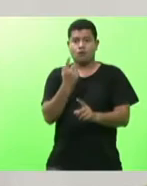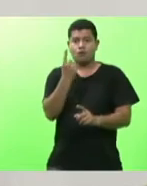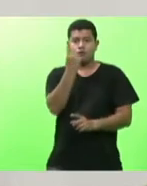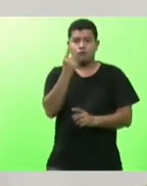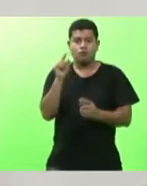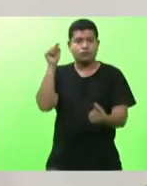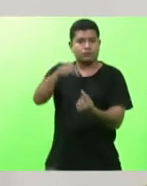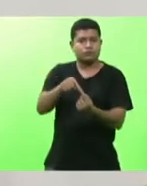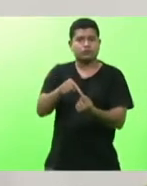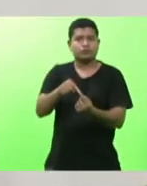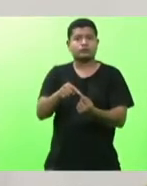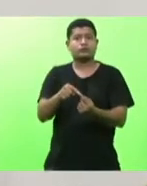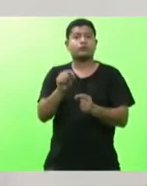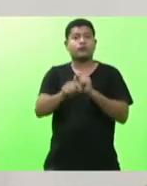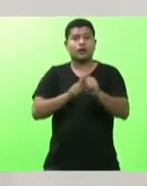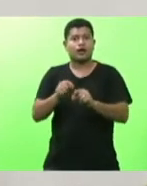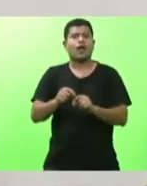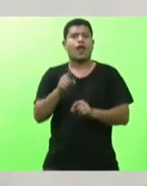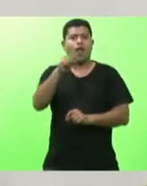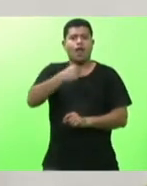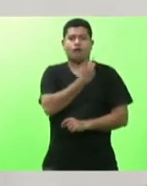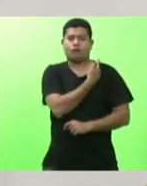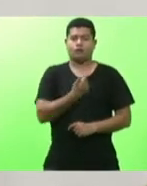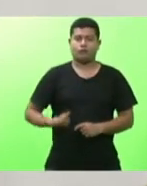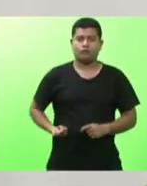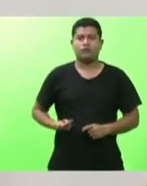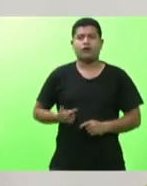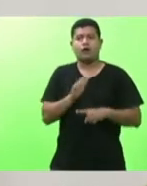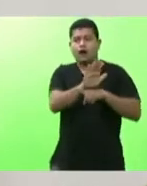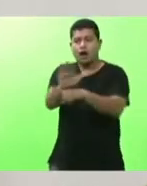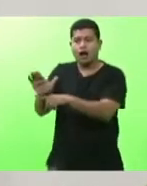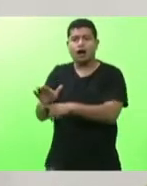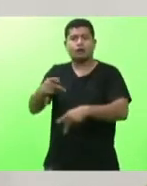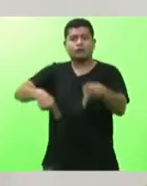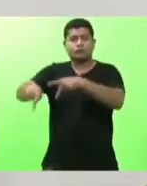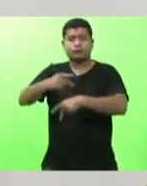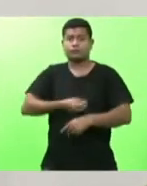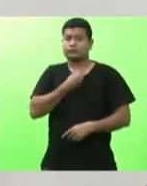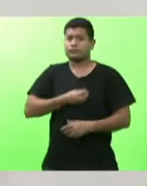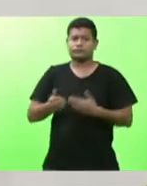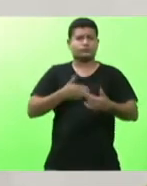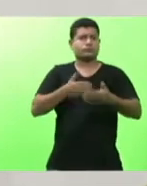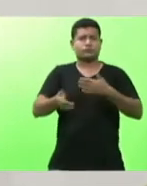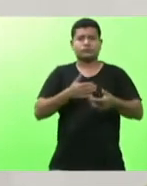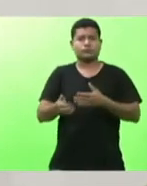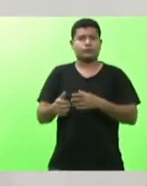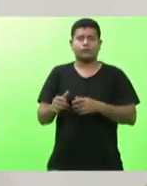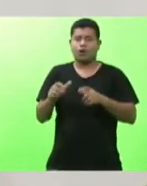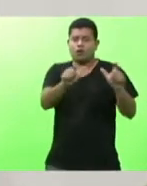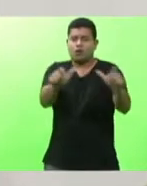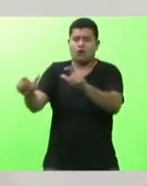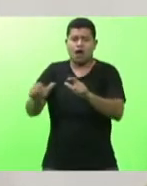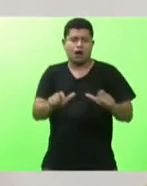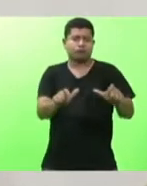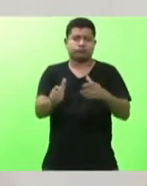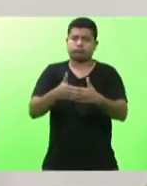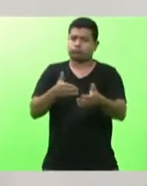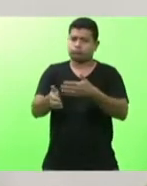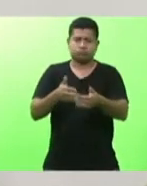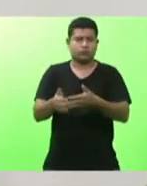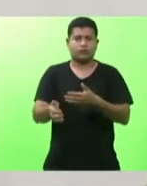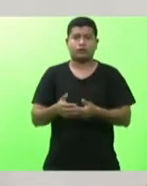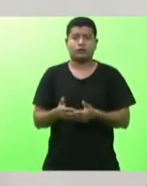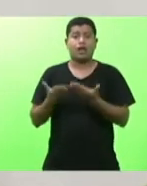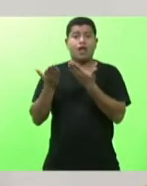em favor da vida do catarinense, independente de qual ponto do estado de Santa Catarina ele esteja, para que os